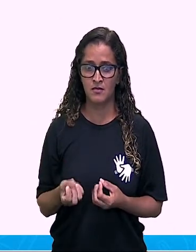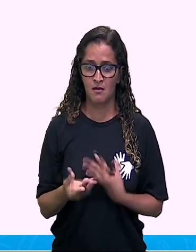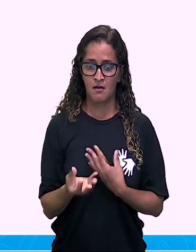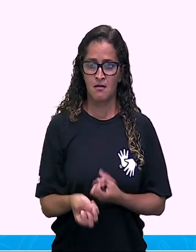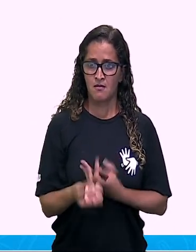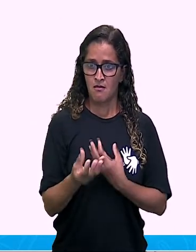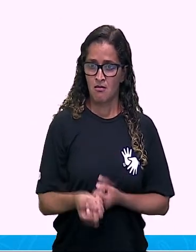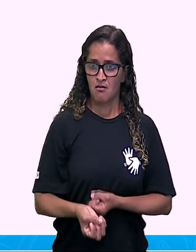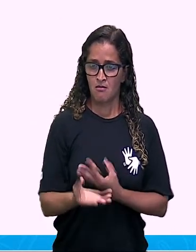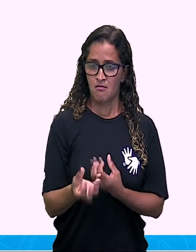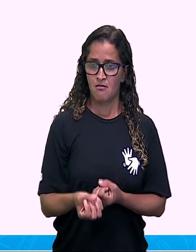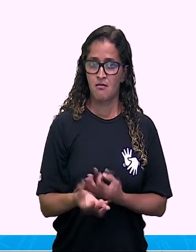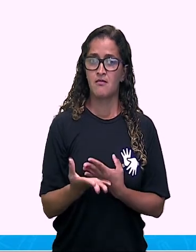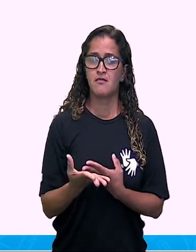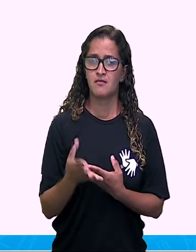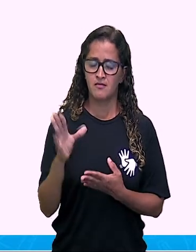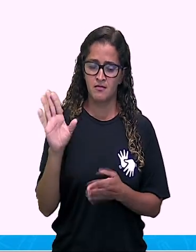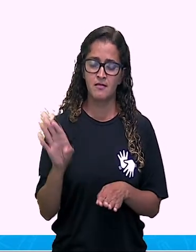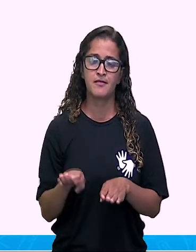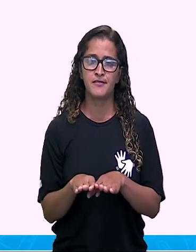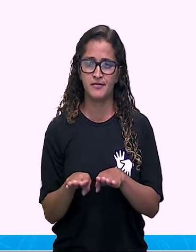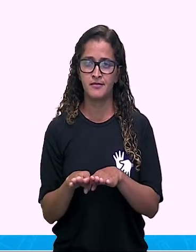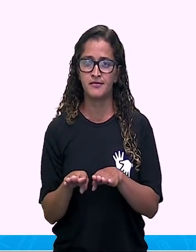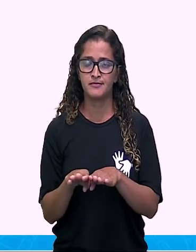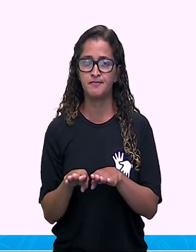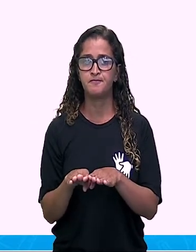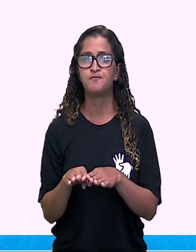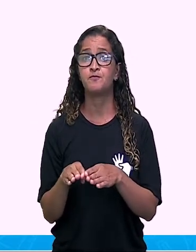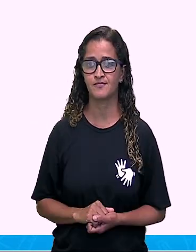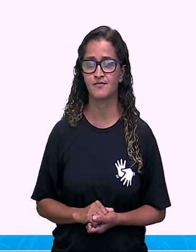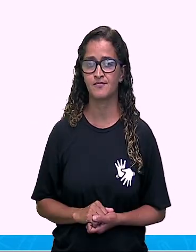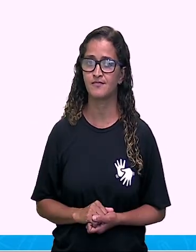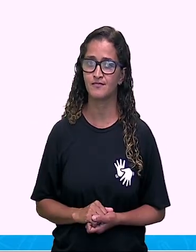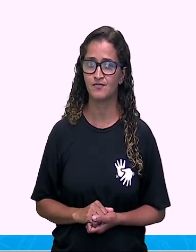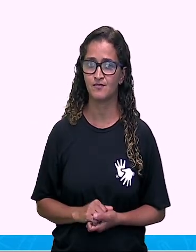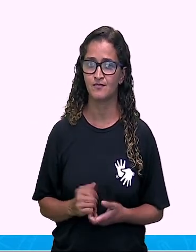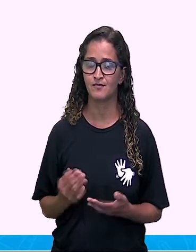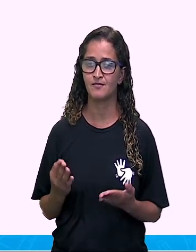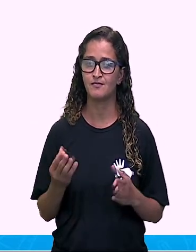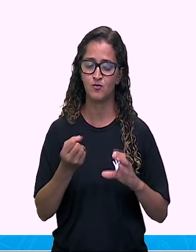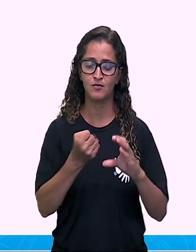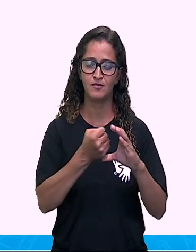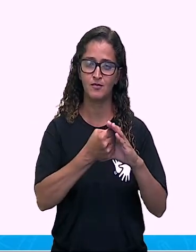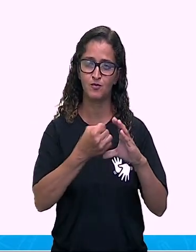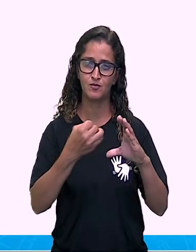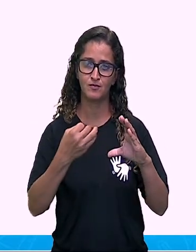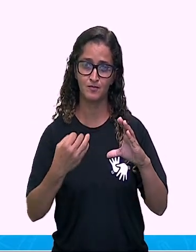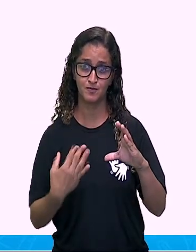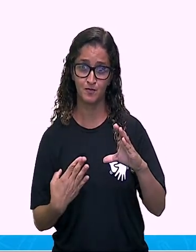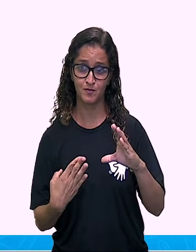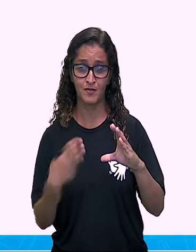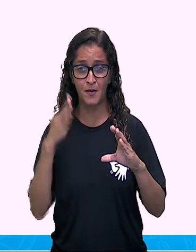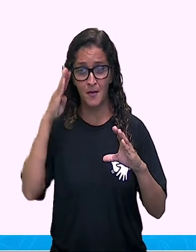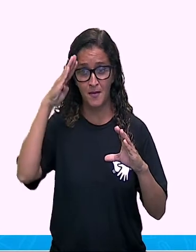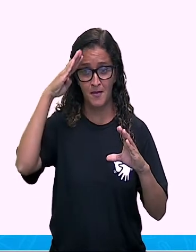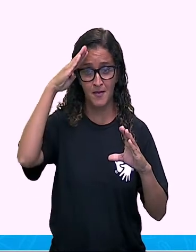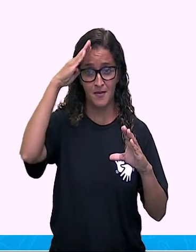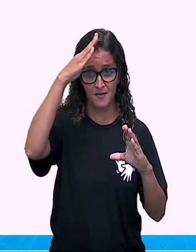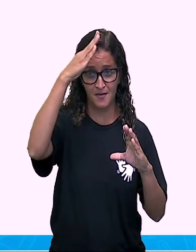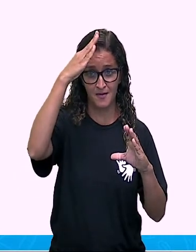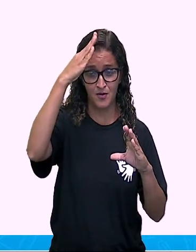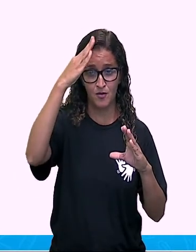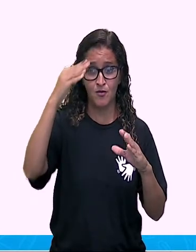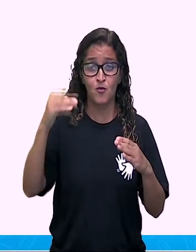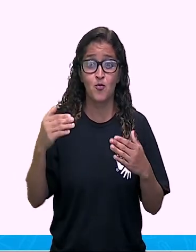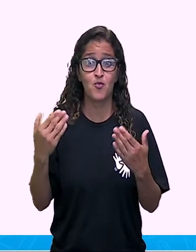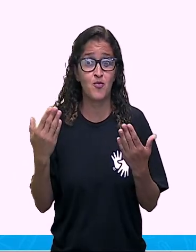estímulos? Sim. Então, a característica principal dos seres vivos é o